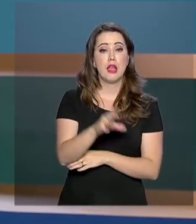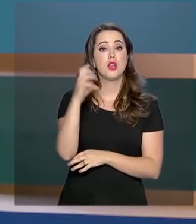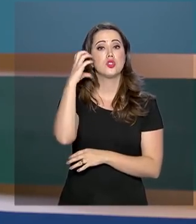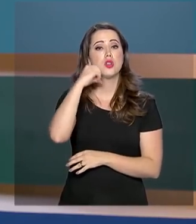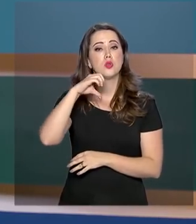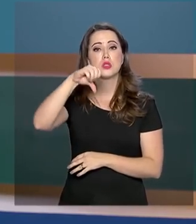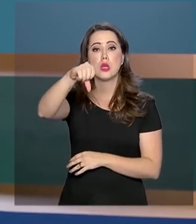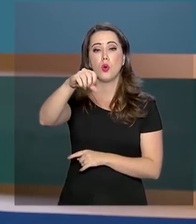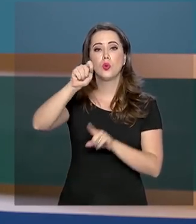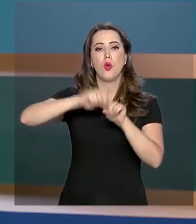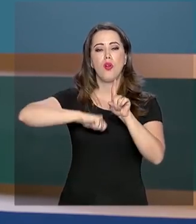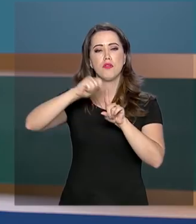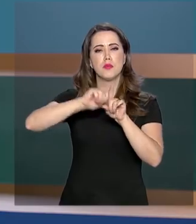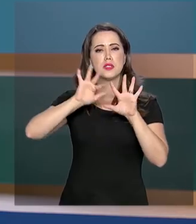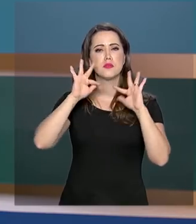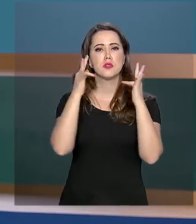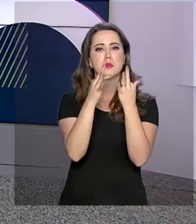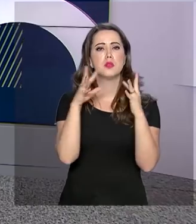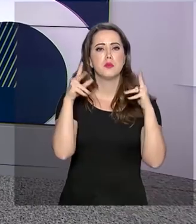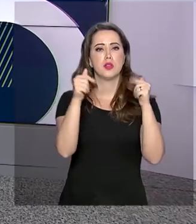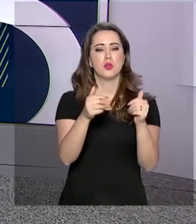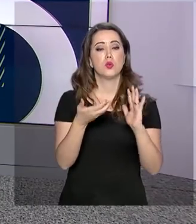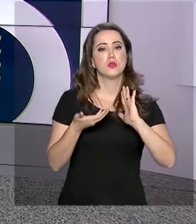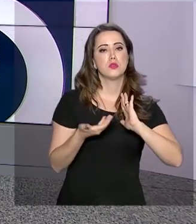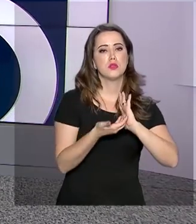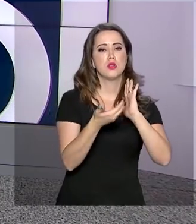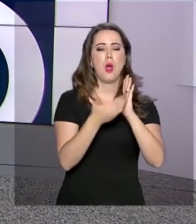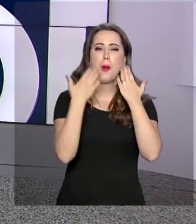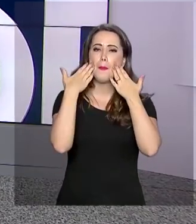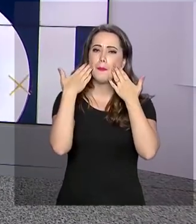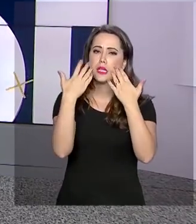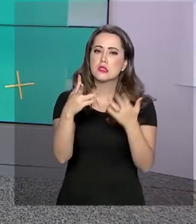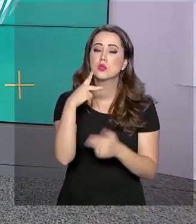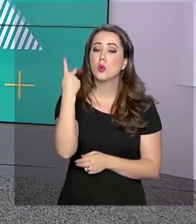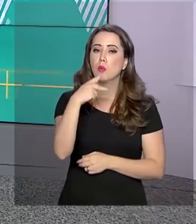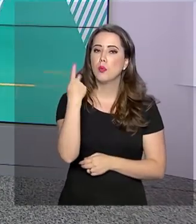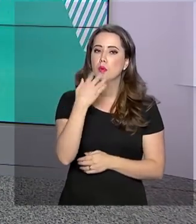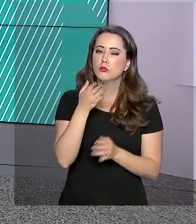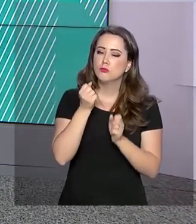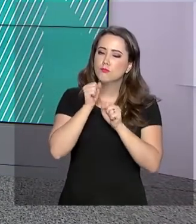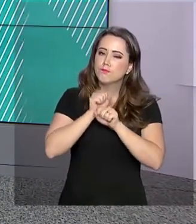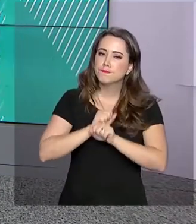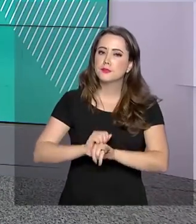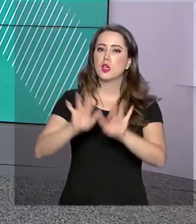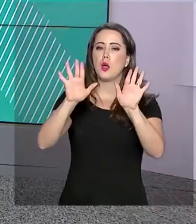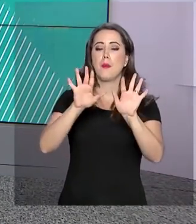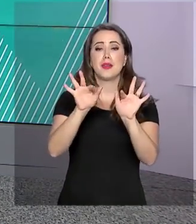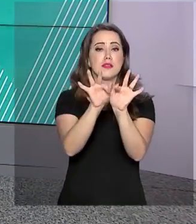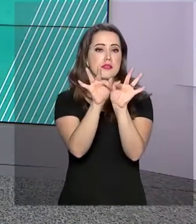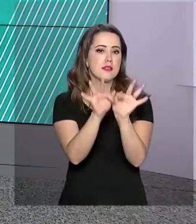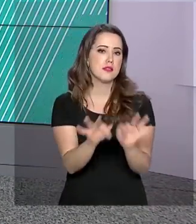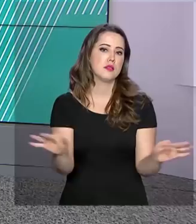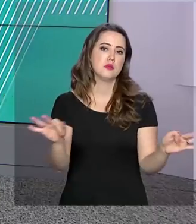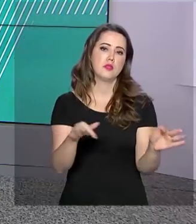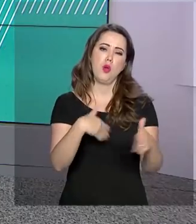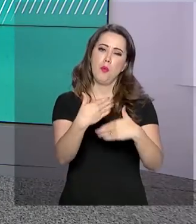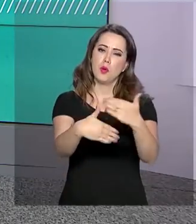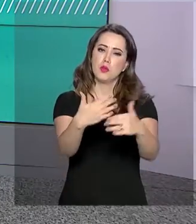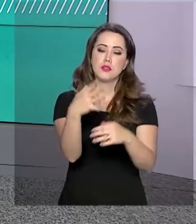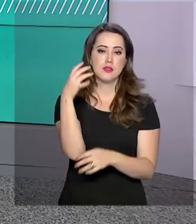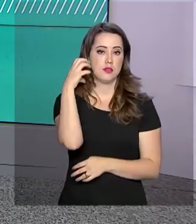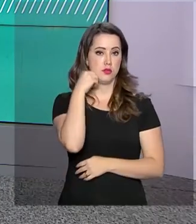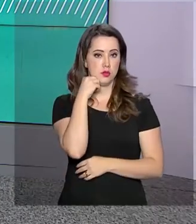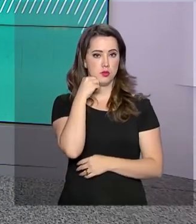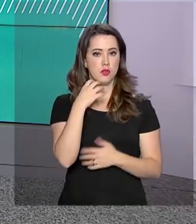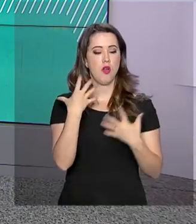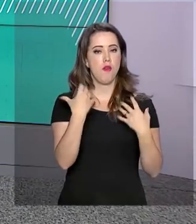para Todos, na Câmara dos Deputados. A ministra apresentou políticas a serem lançadas para desburocratizar o processo de adoção.